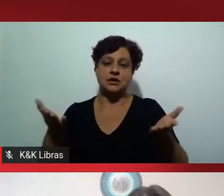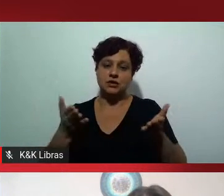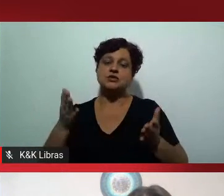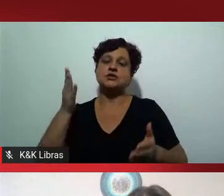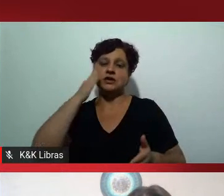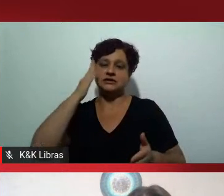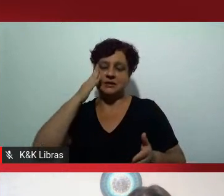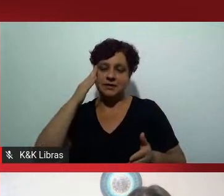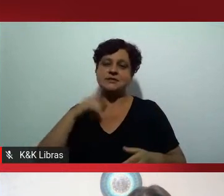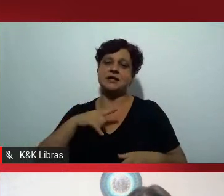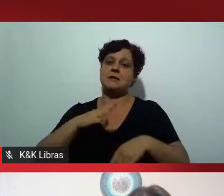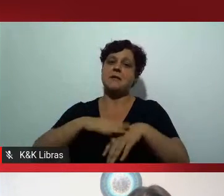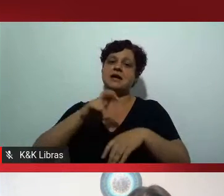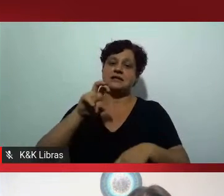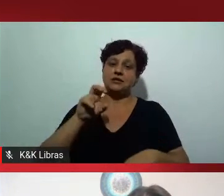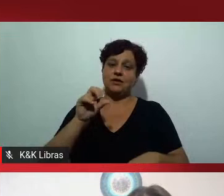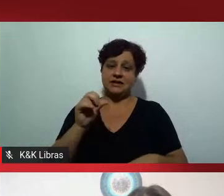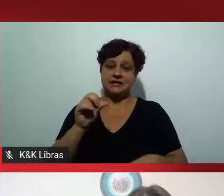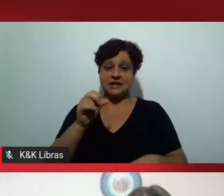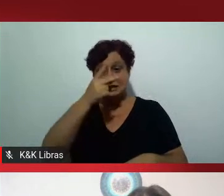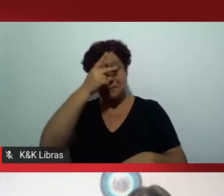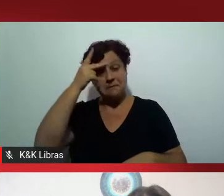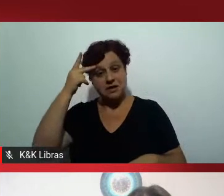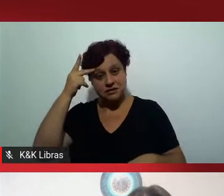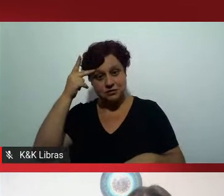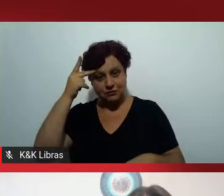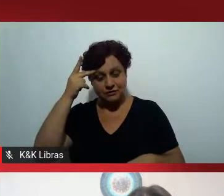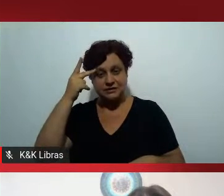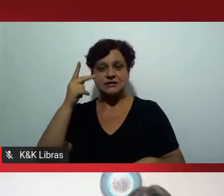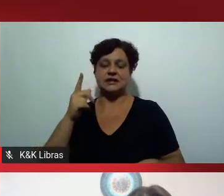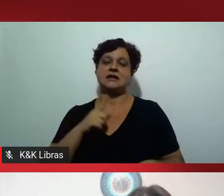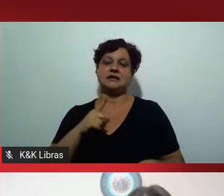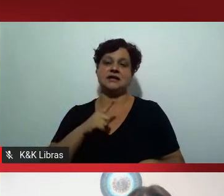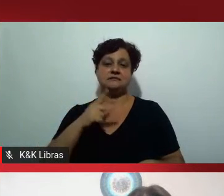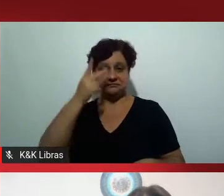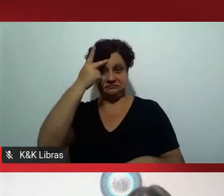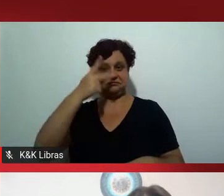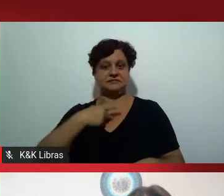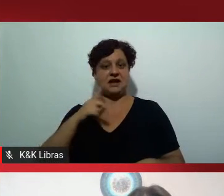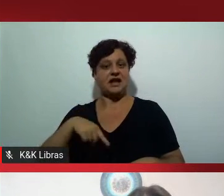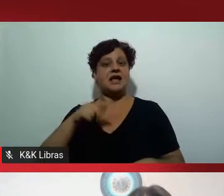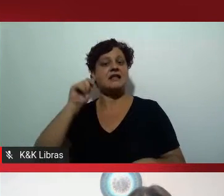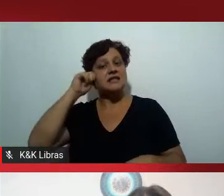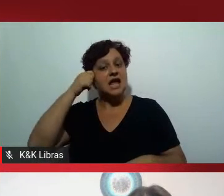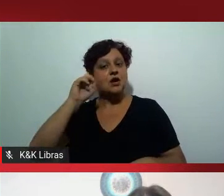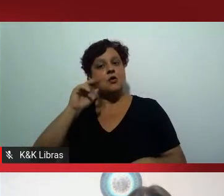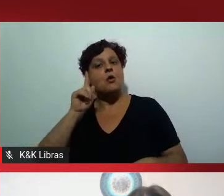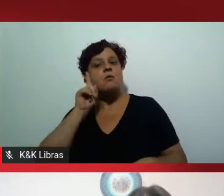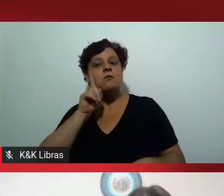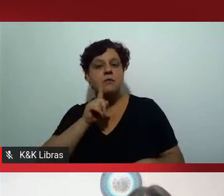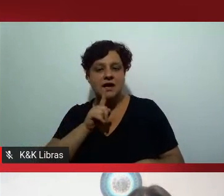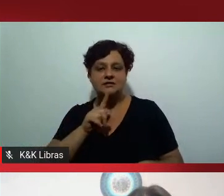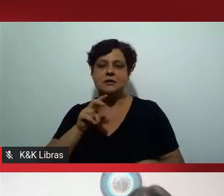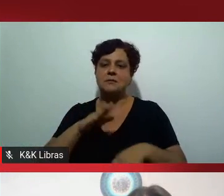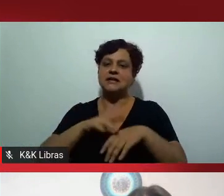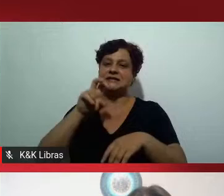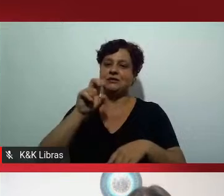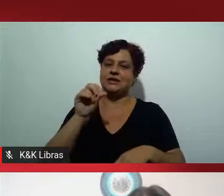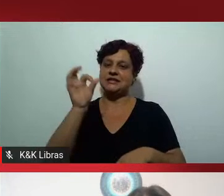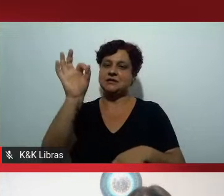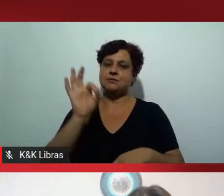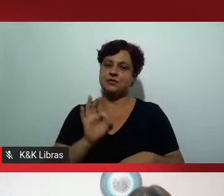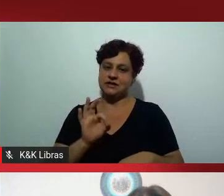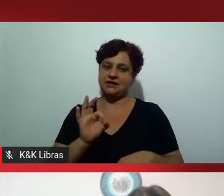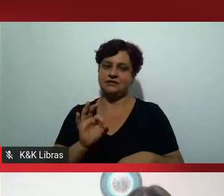sabemos de mais de 56 pessoas que se auto declarar de mais é 56 por cento da